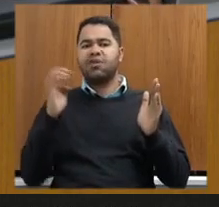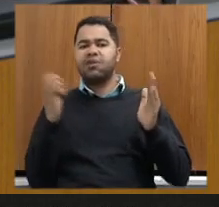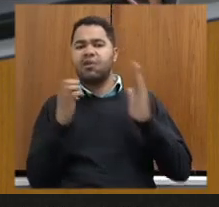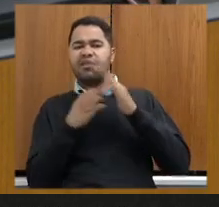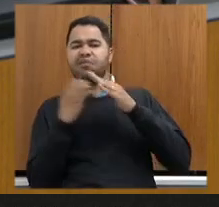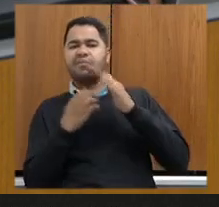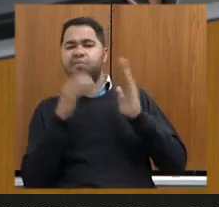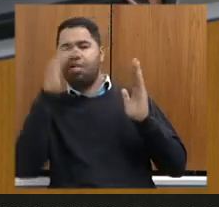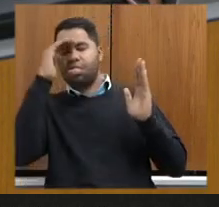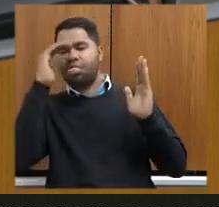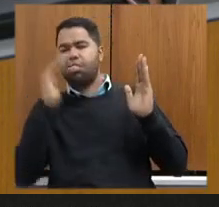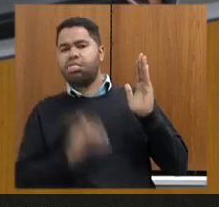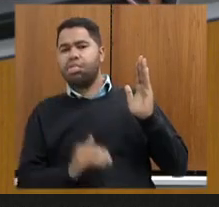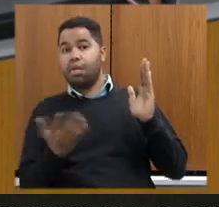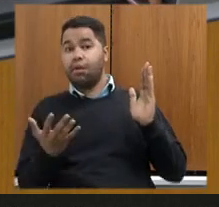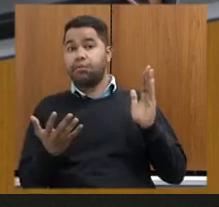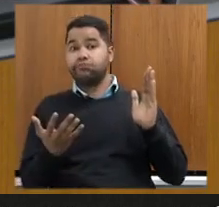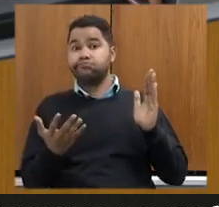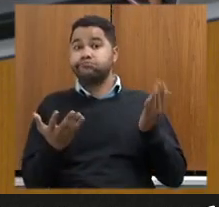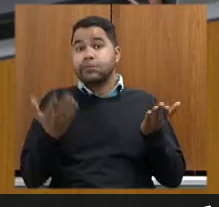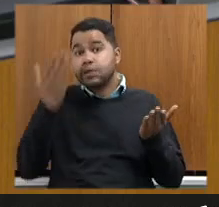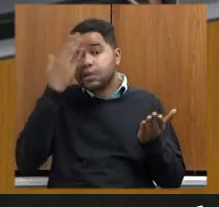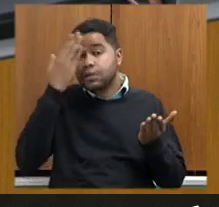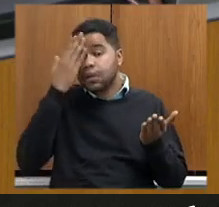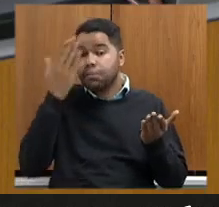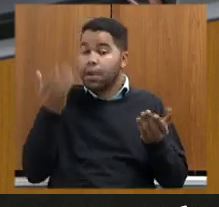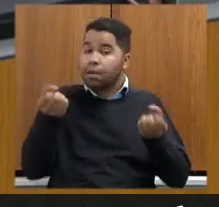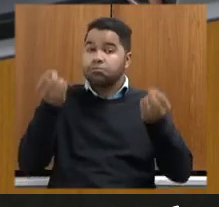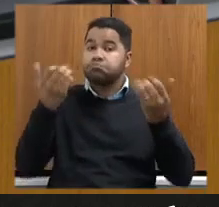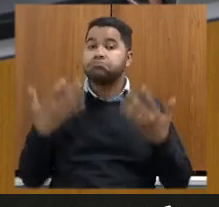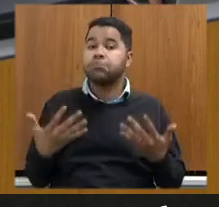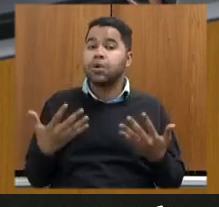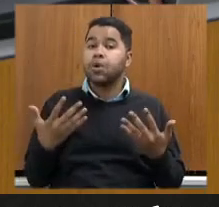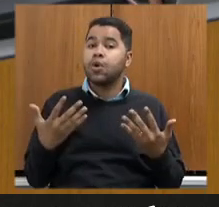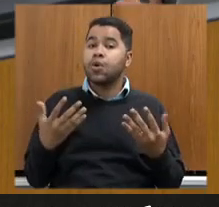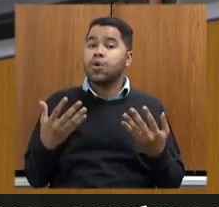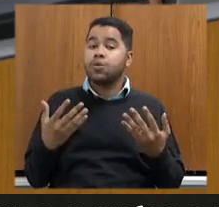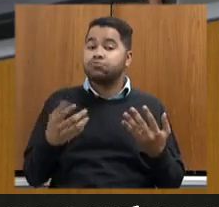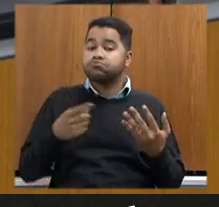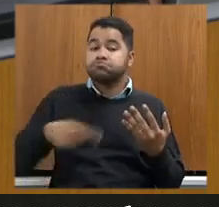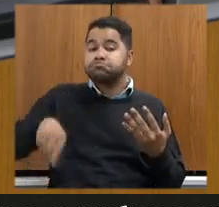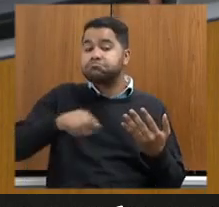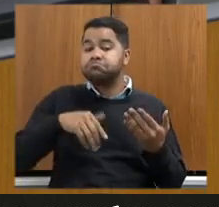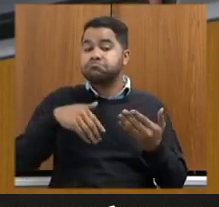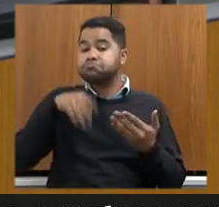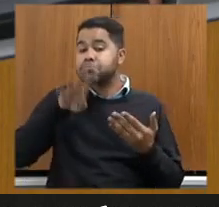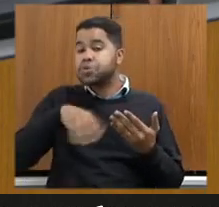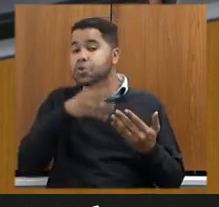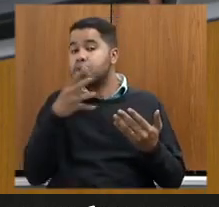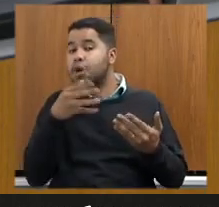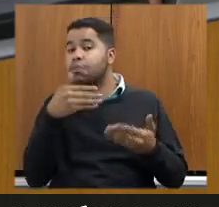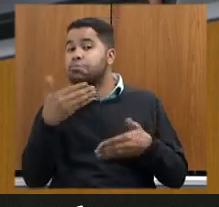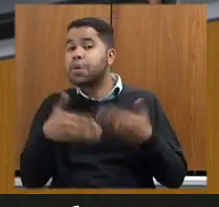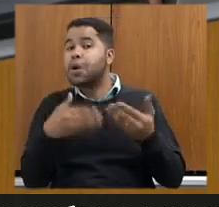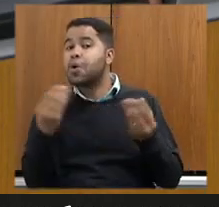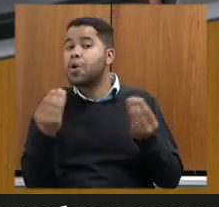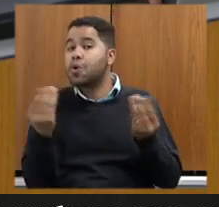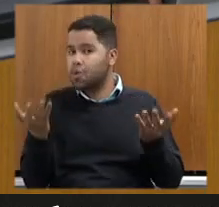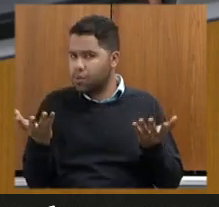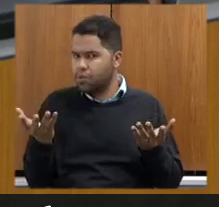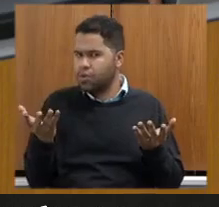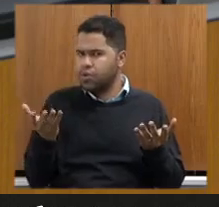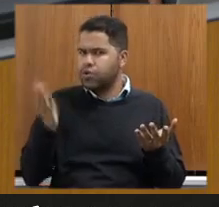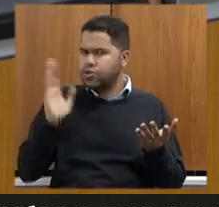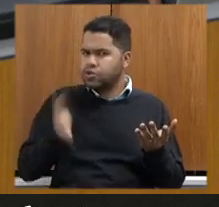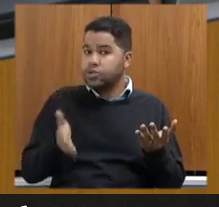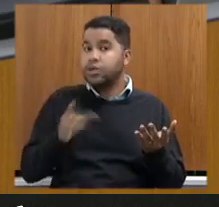mineradoras. Eu queria saber, entender como que anda esse cronograma, se já tem